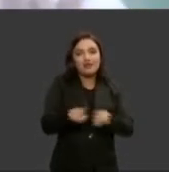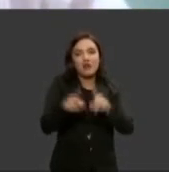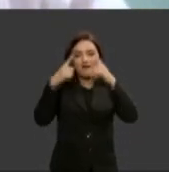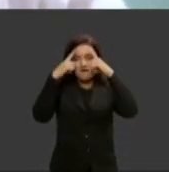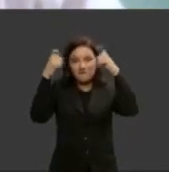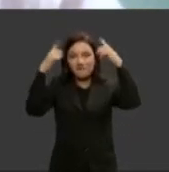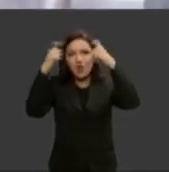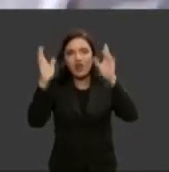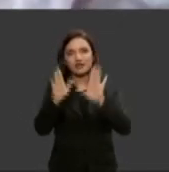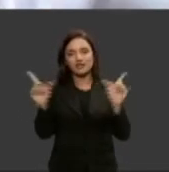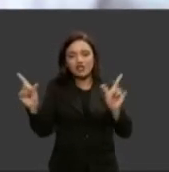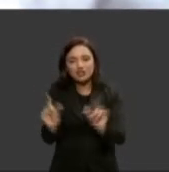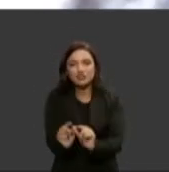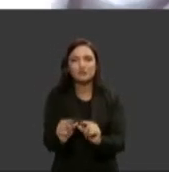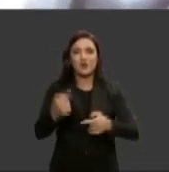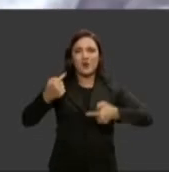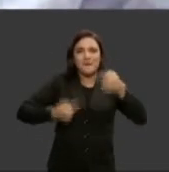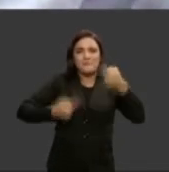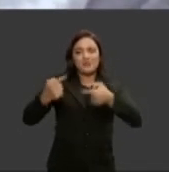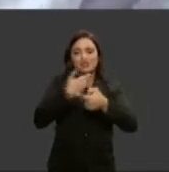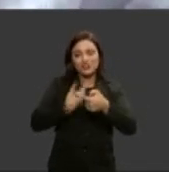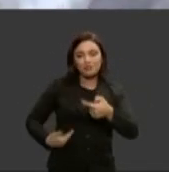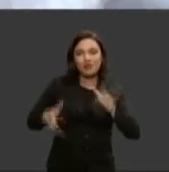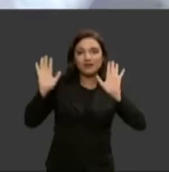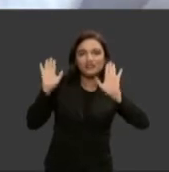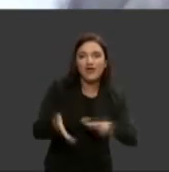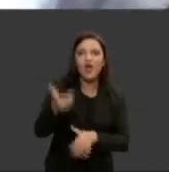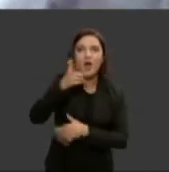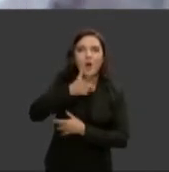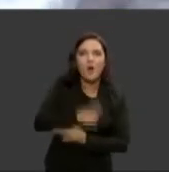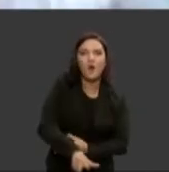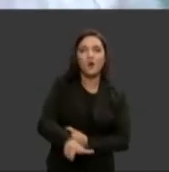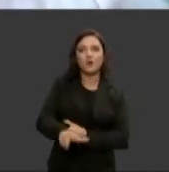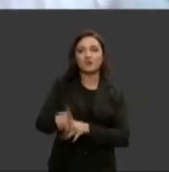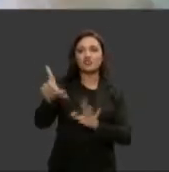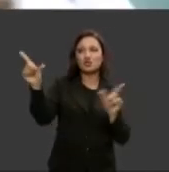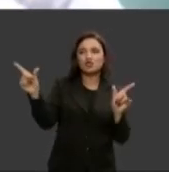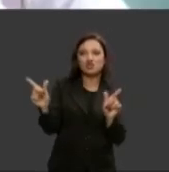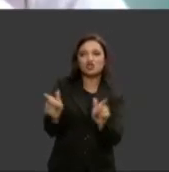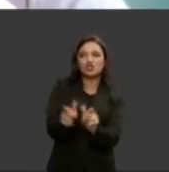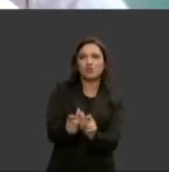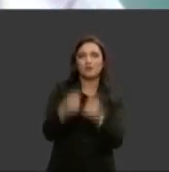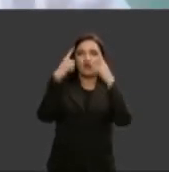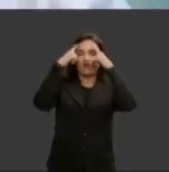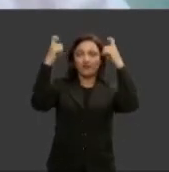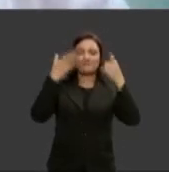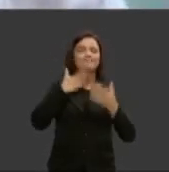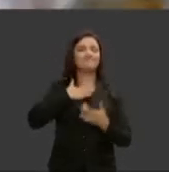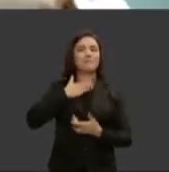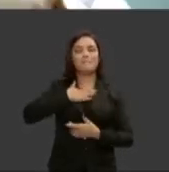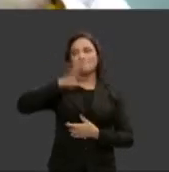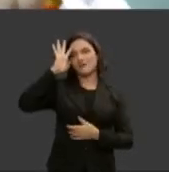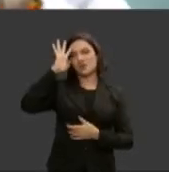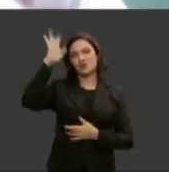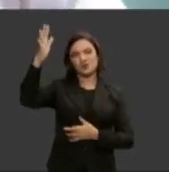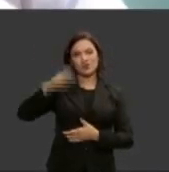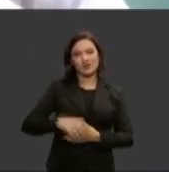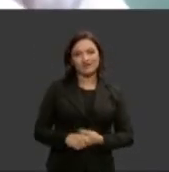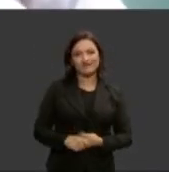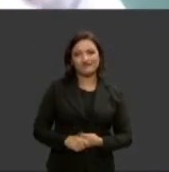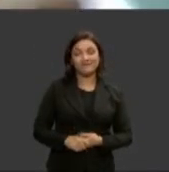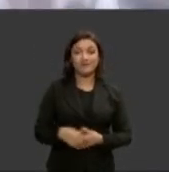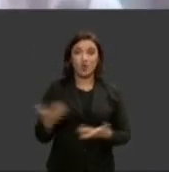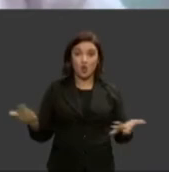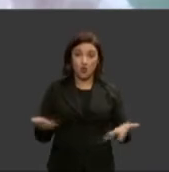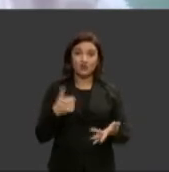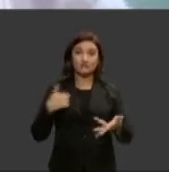políticas públicas lá na ponta estão fazendo efeito estão dando certo eu participo desse painel